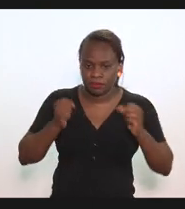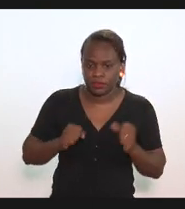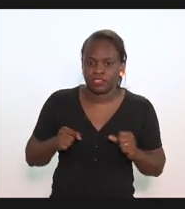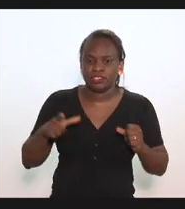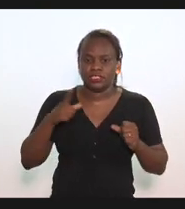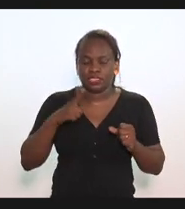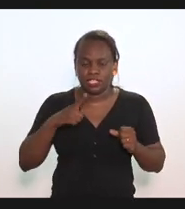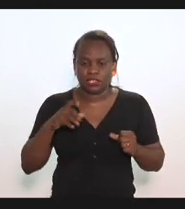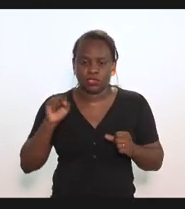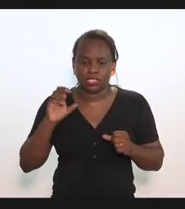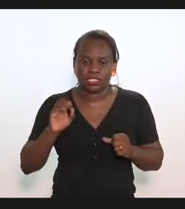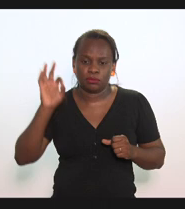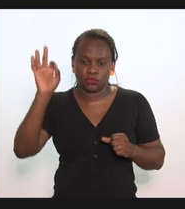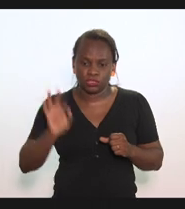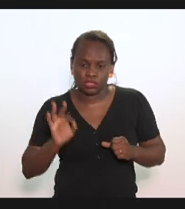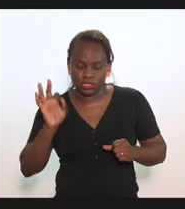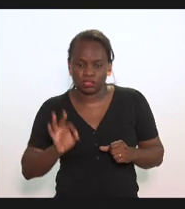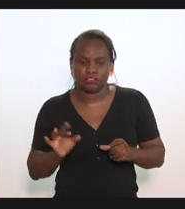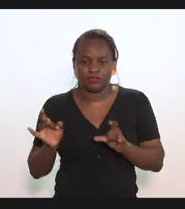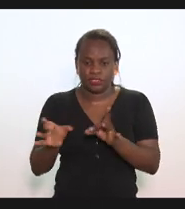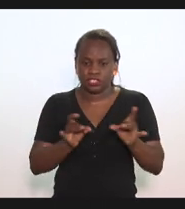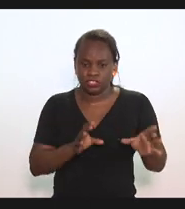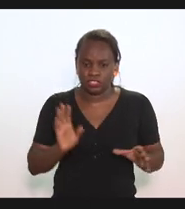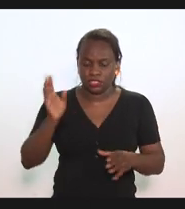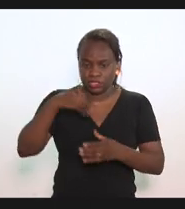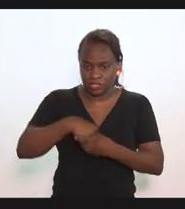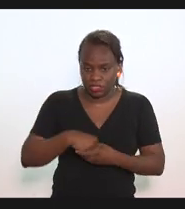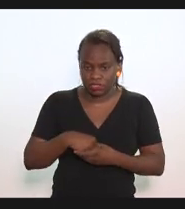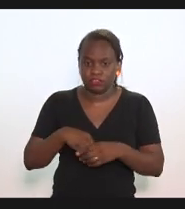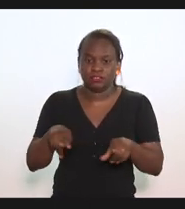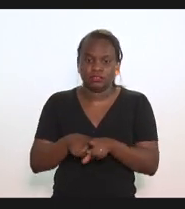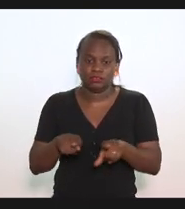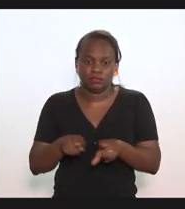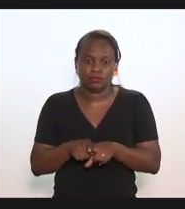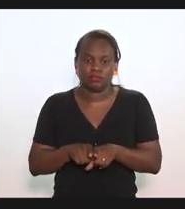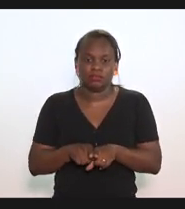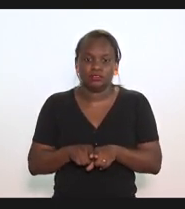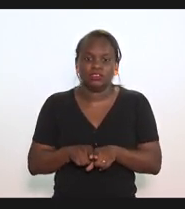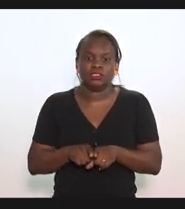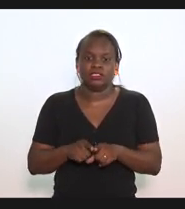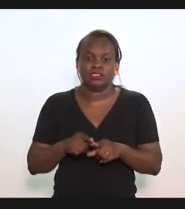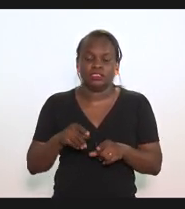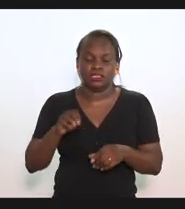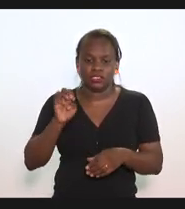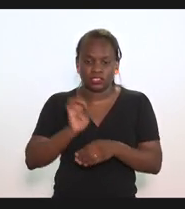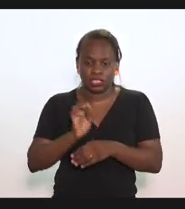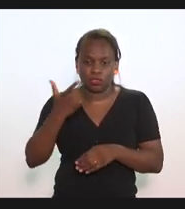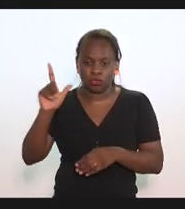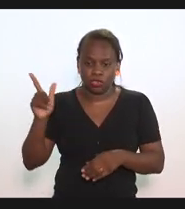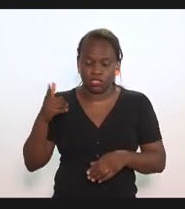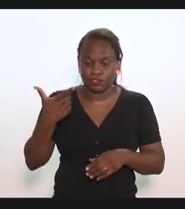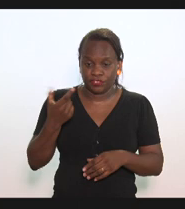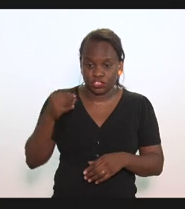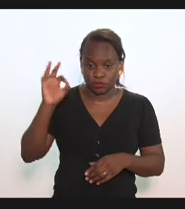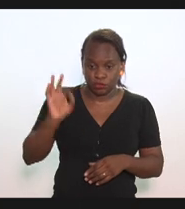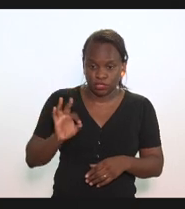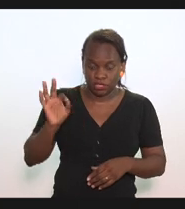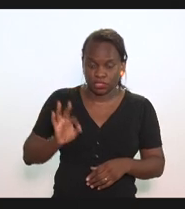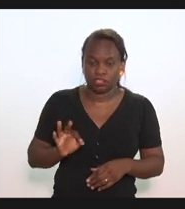atendessem 80% do volume interno e os interestaduals ficassem com 20%,